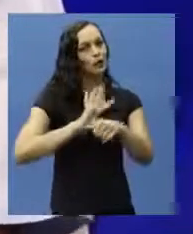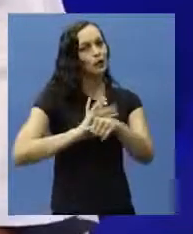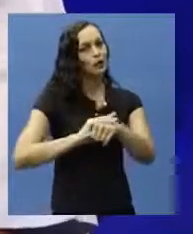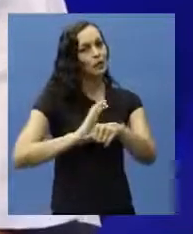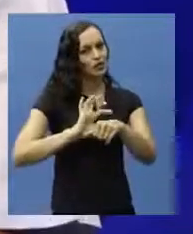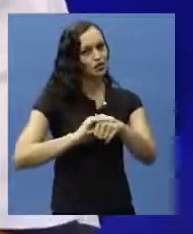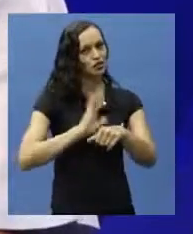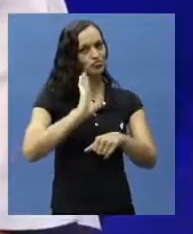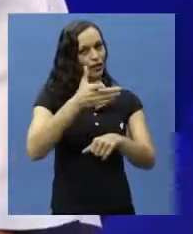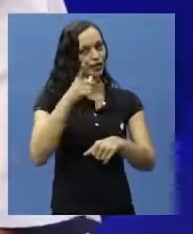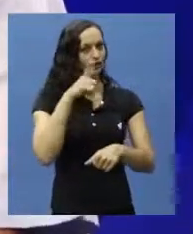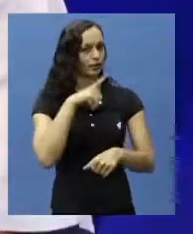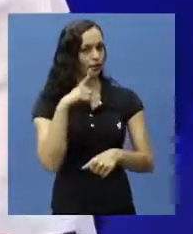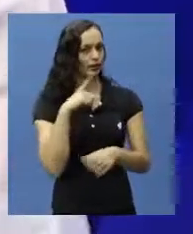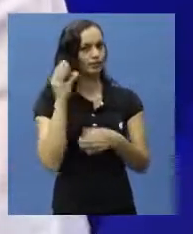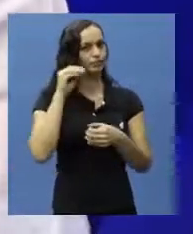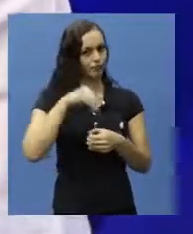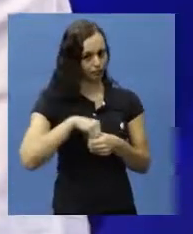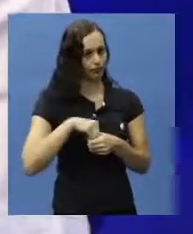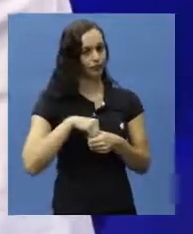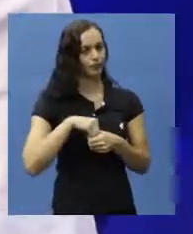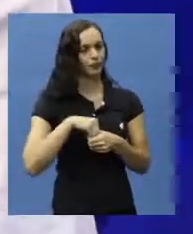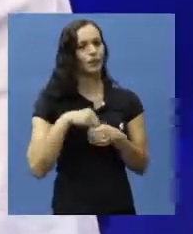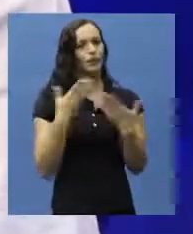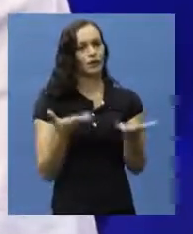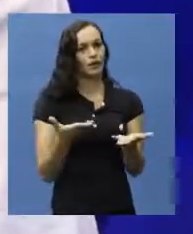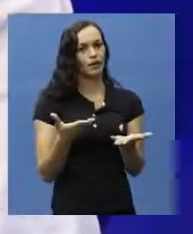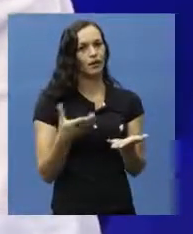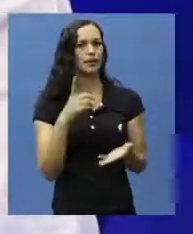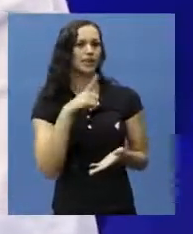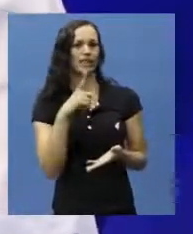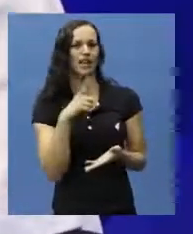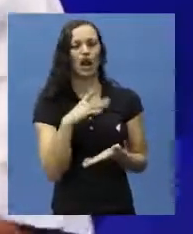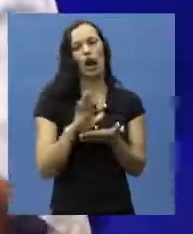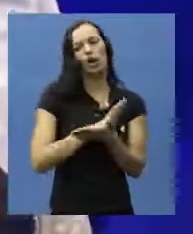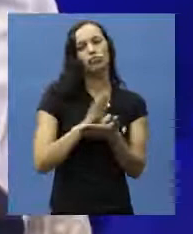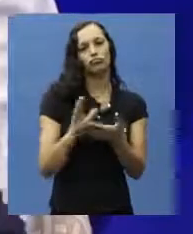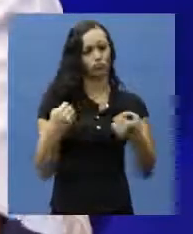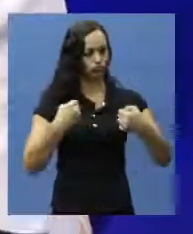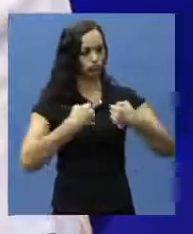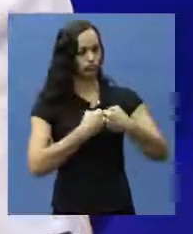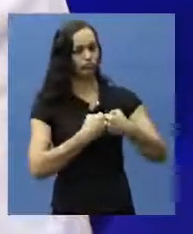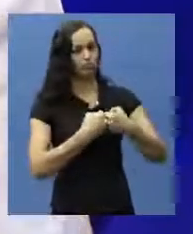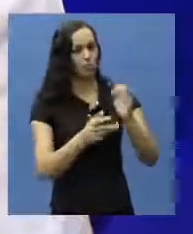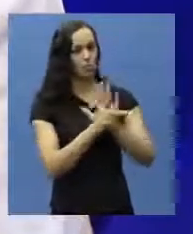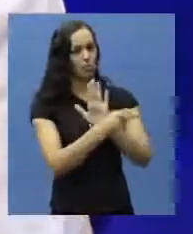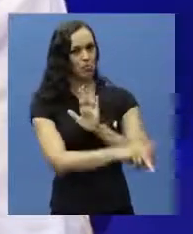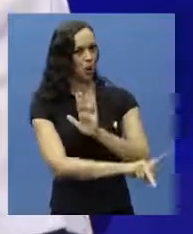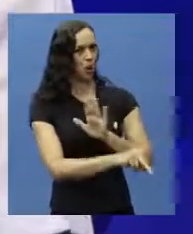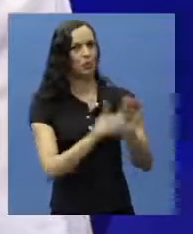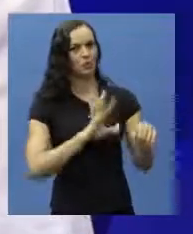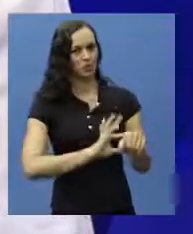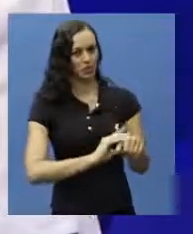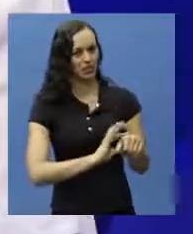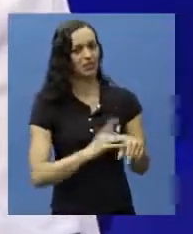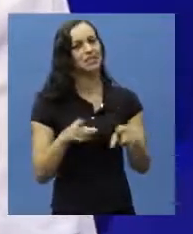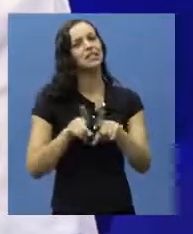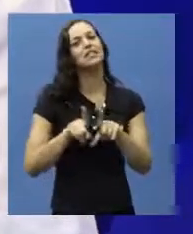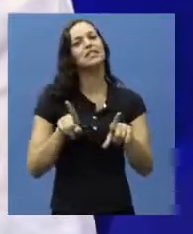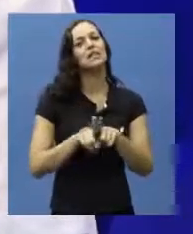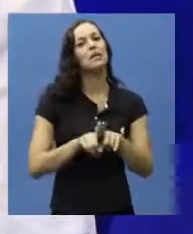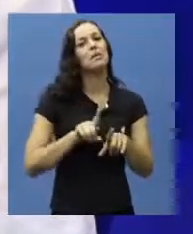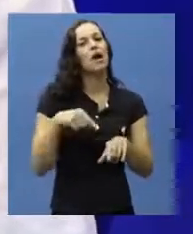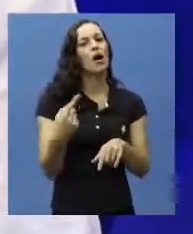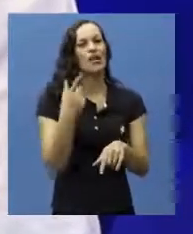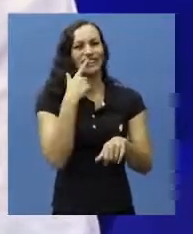patológico, aquele idoso que já tem uma doença instalada, desde uma osteoporose, uma artrose, enfim, entre outras que a gente vai falar aqui ainda